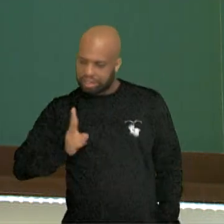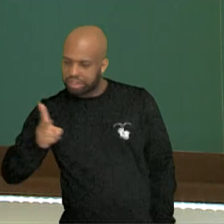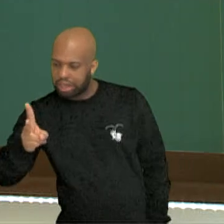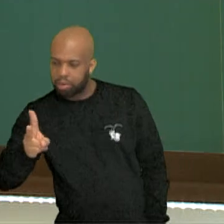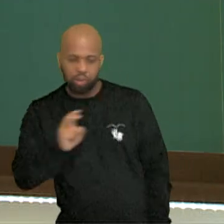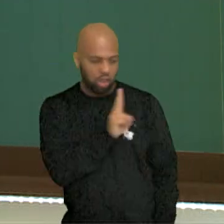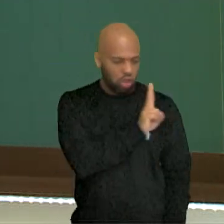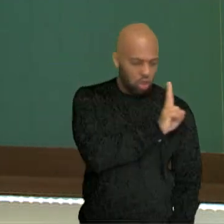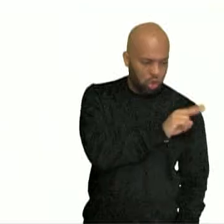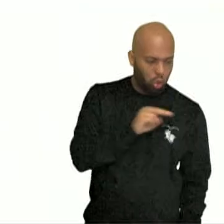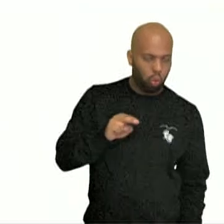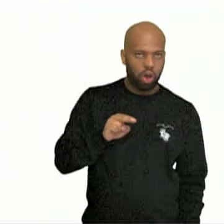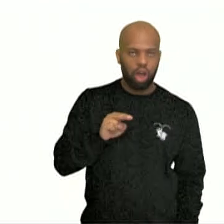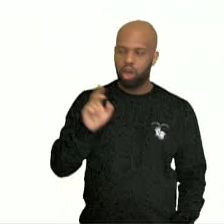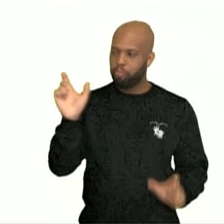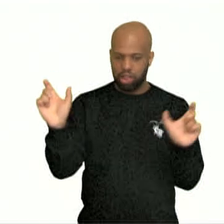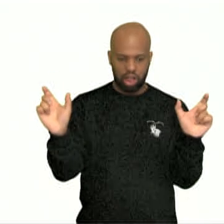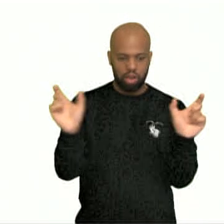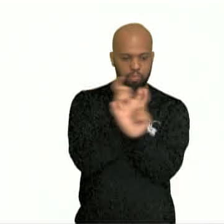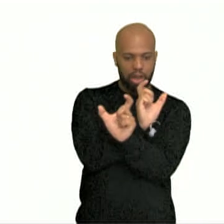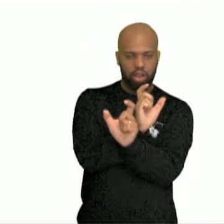são tão termos opostos, beleza?